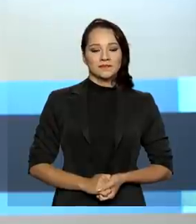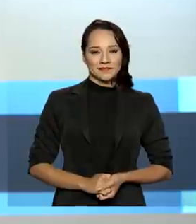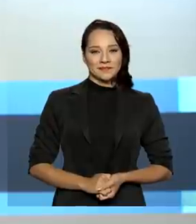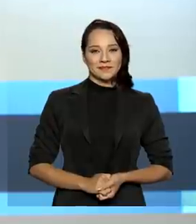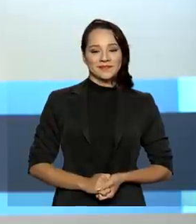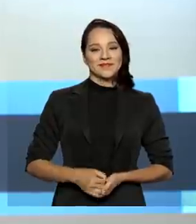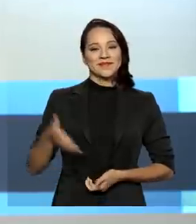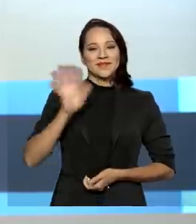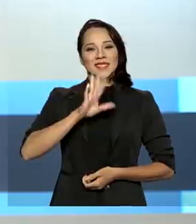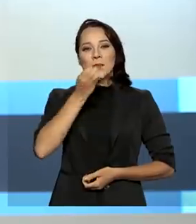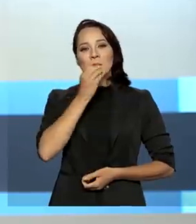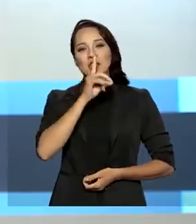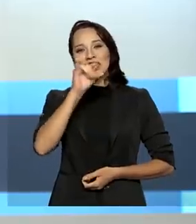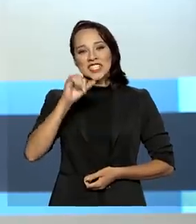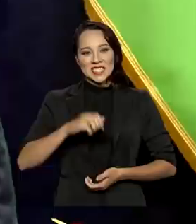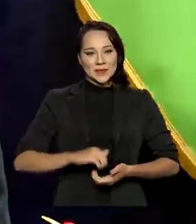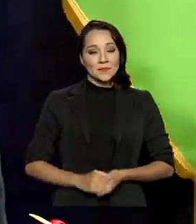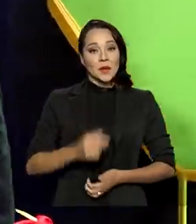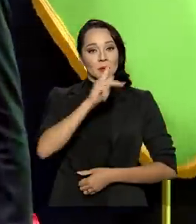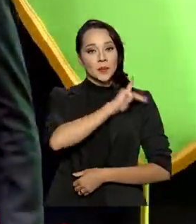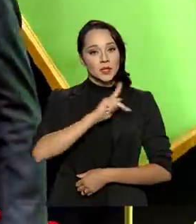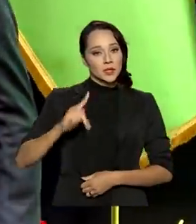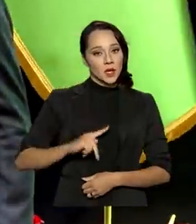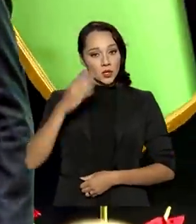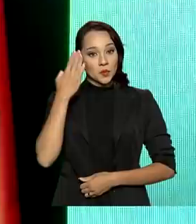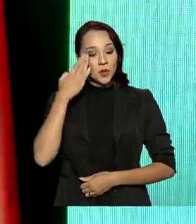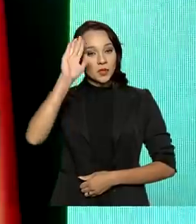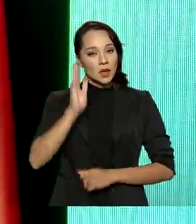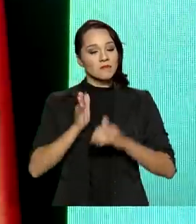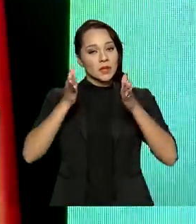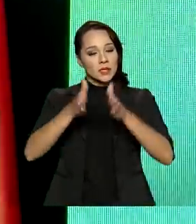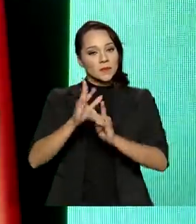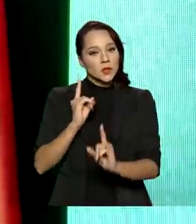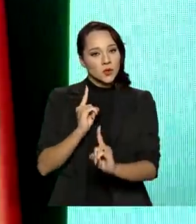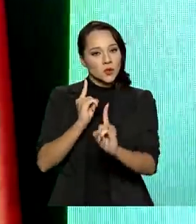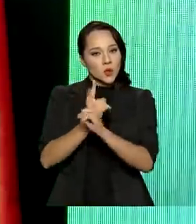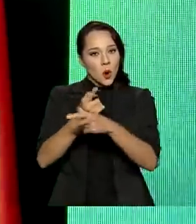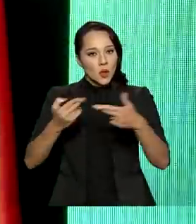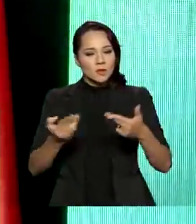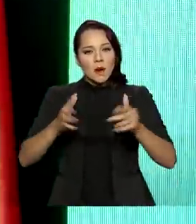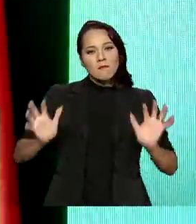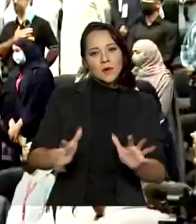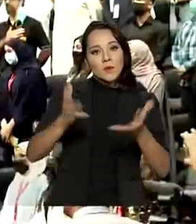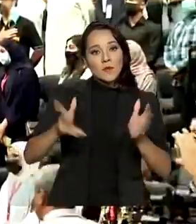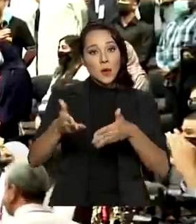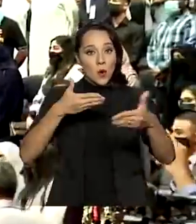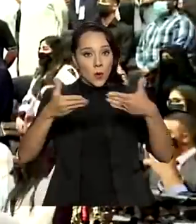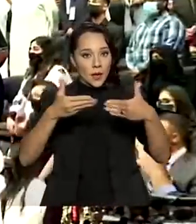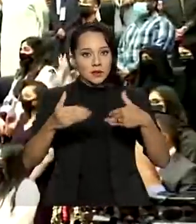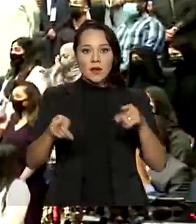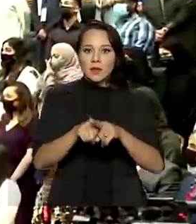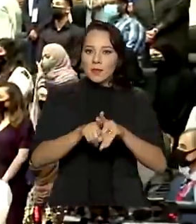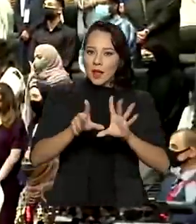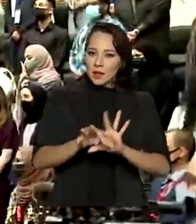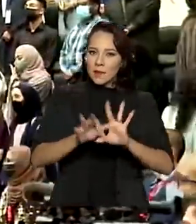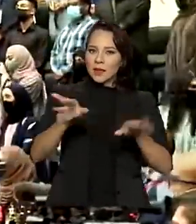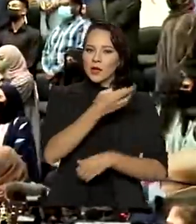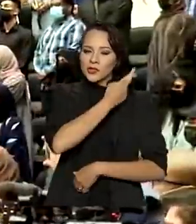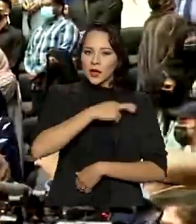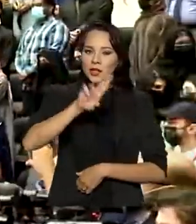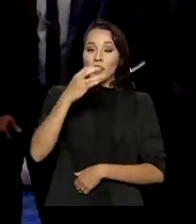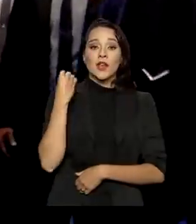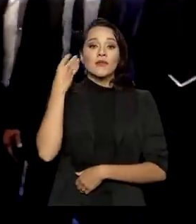Olá, bom dia. Presidente Jair Bolsonaro participa de encontros para promover o comércio e a liberdade de